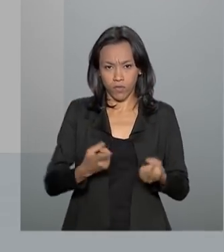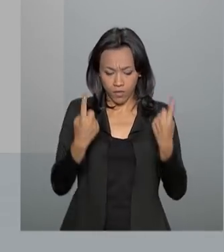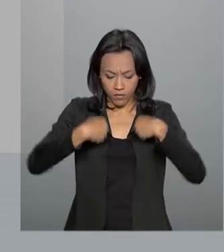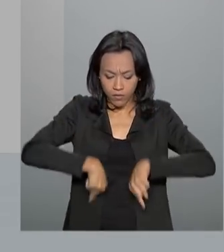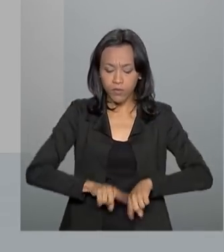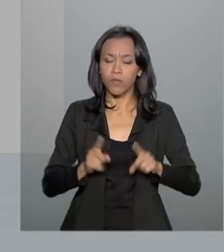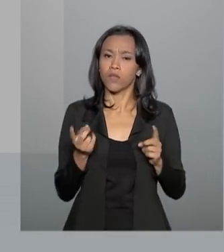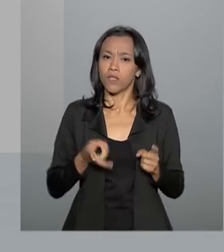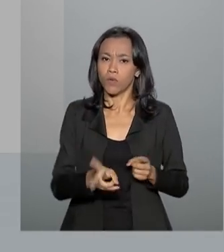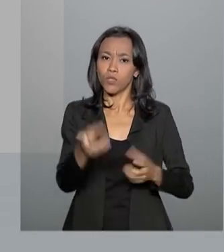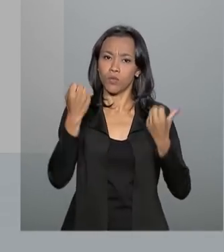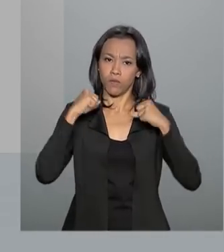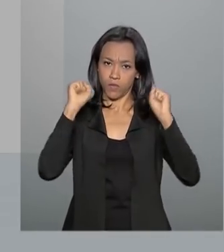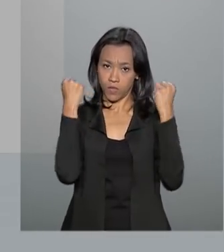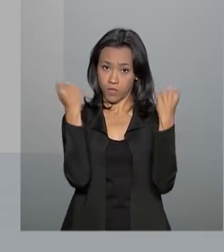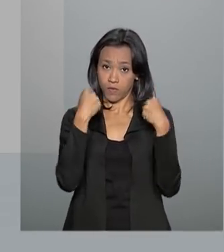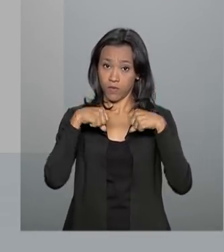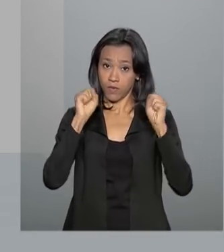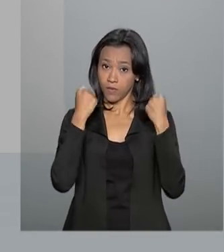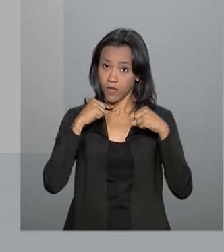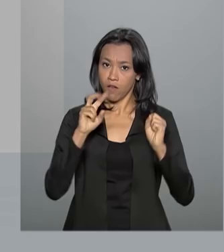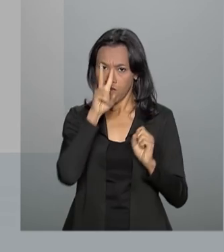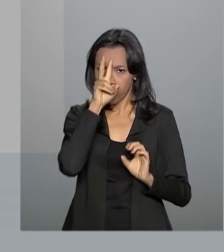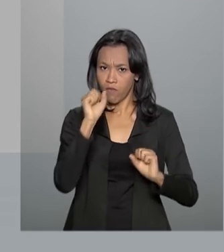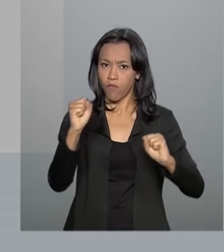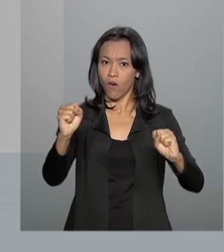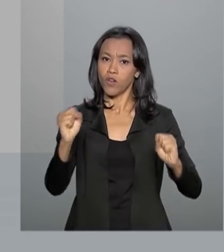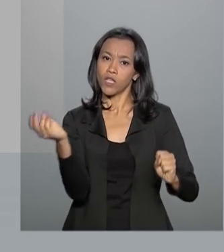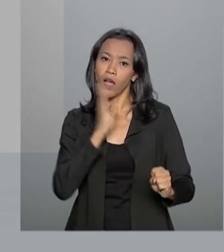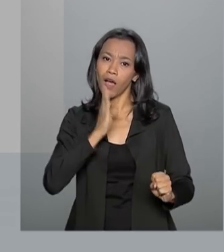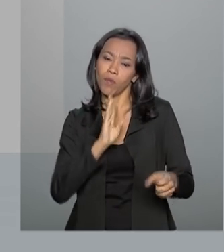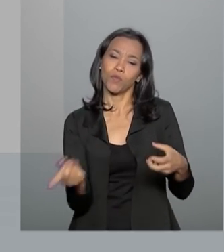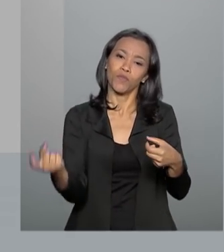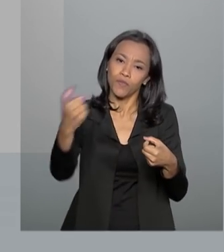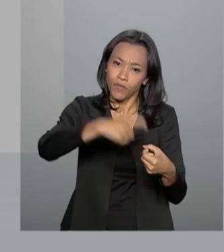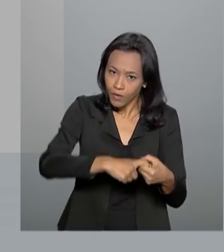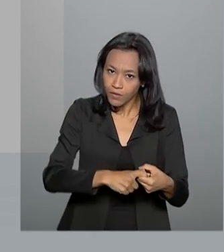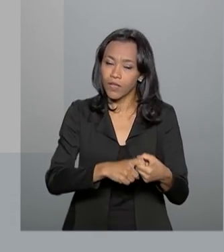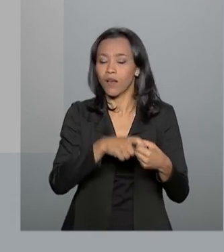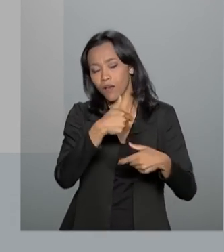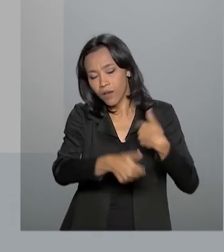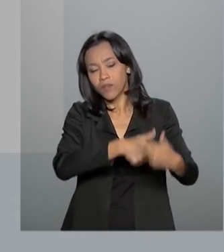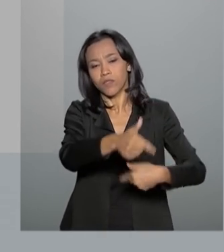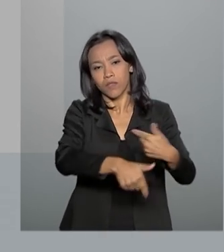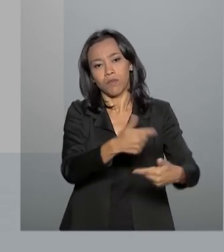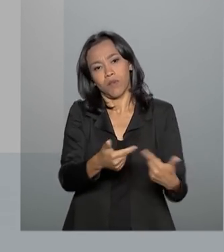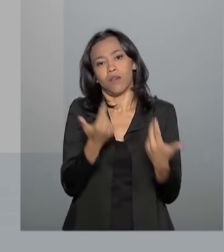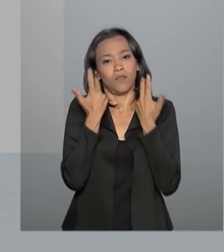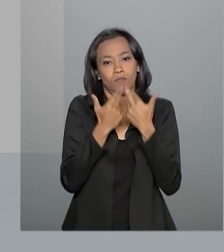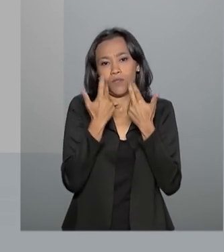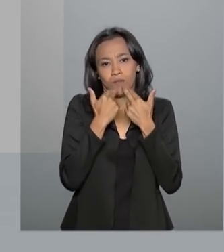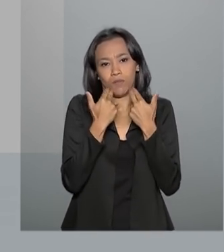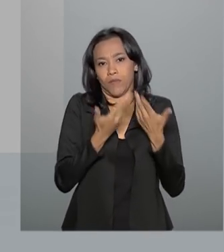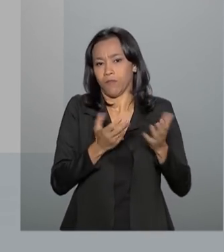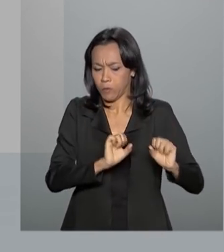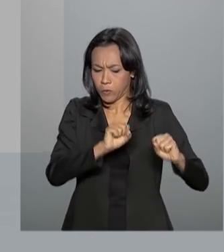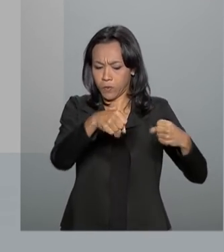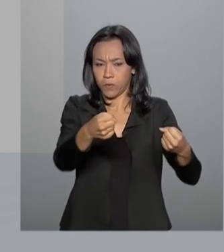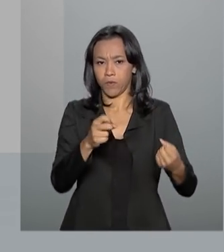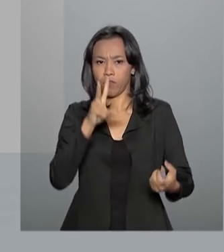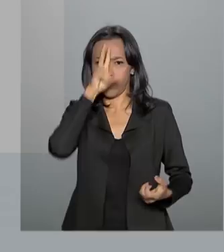fisioterapia continua nos fortalecendo para que possamos voltar o mais rápido possível às atividades rotineiras com plena força.